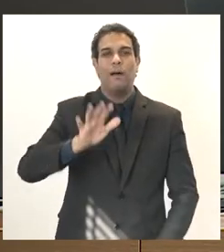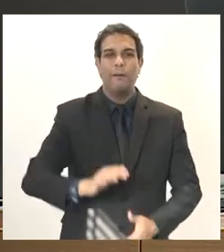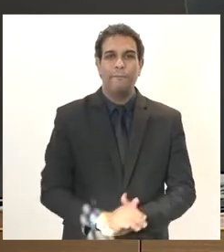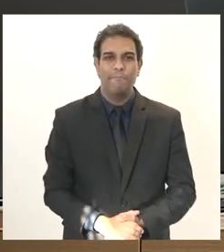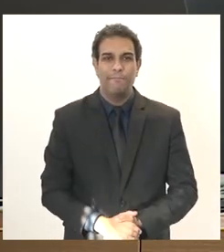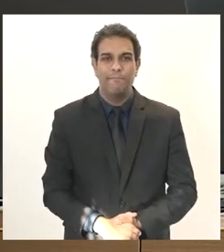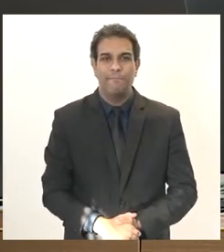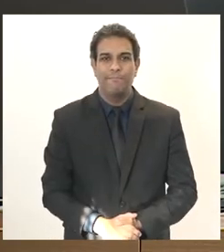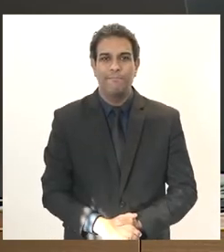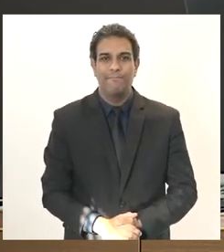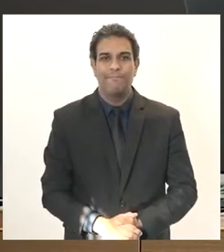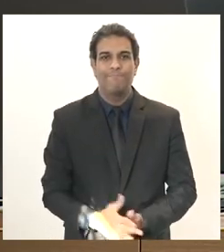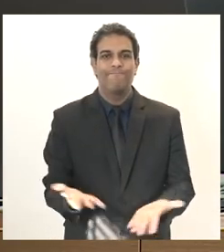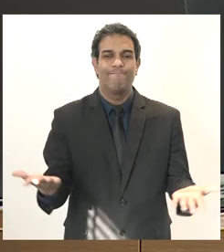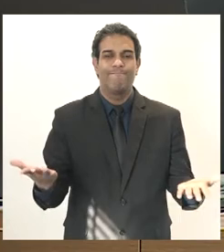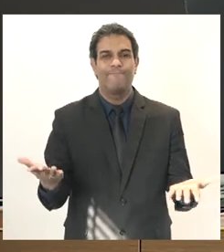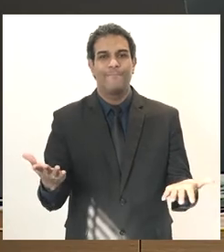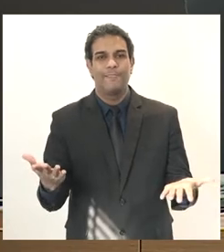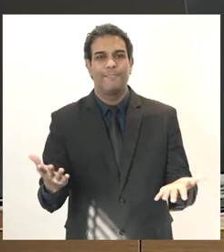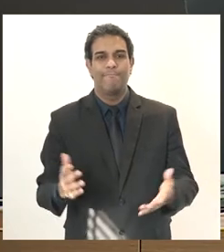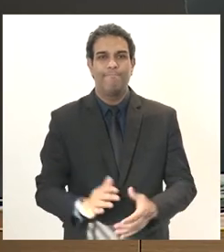apareceu de novo vamos lá